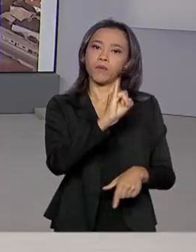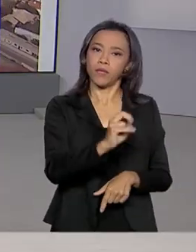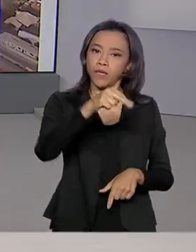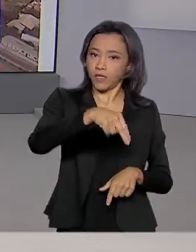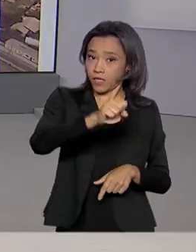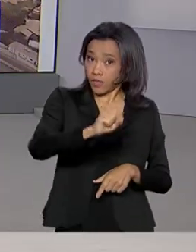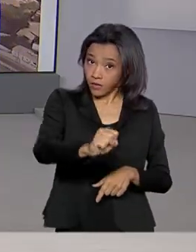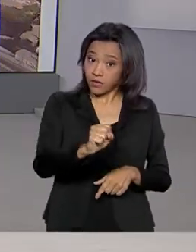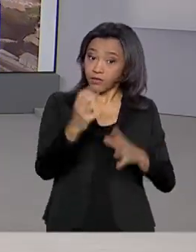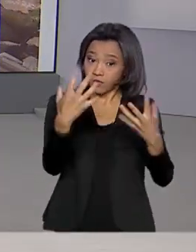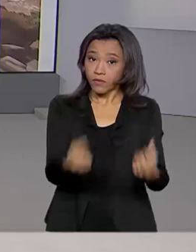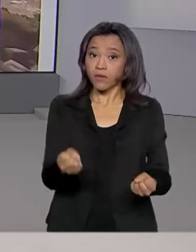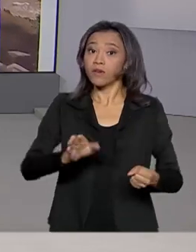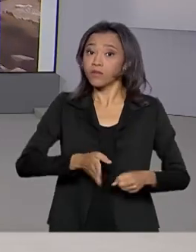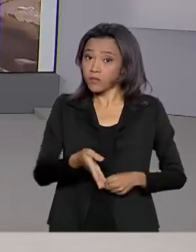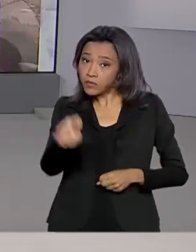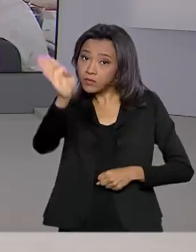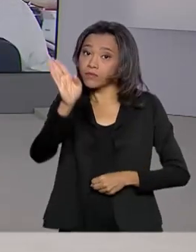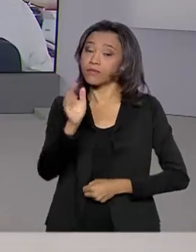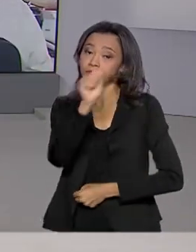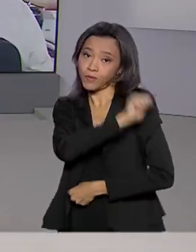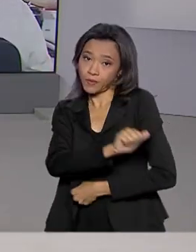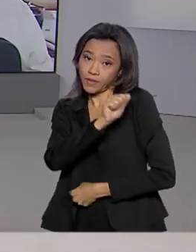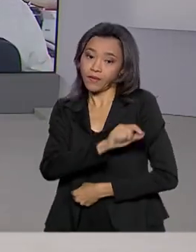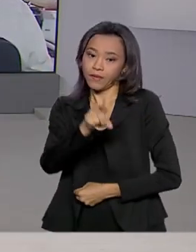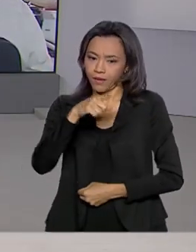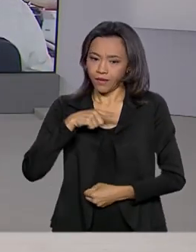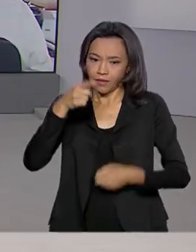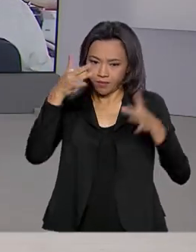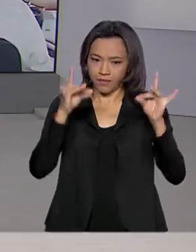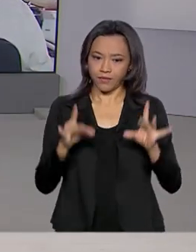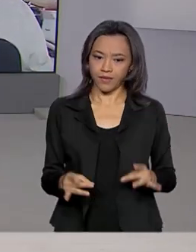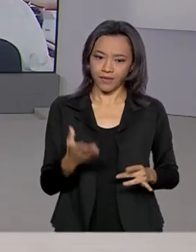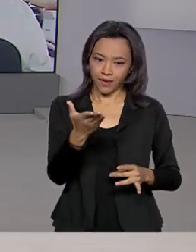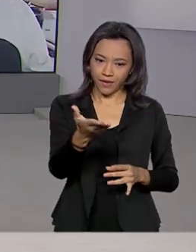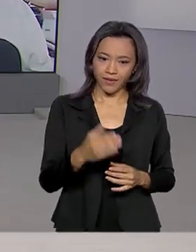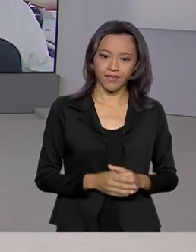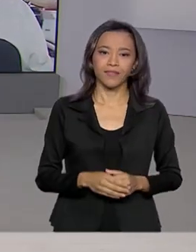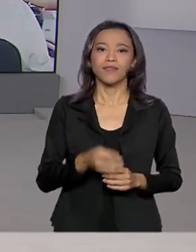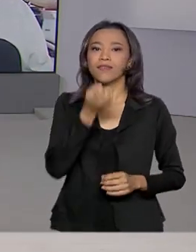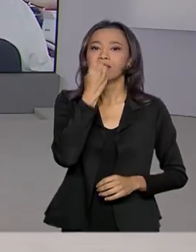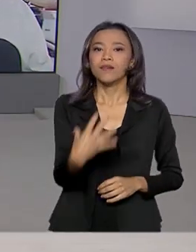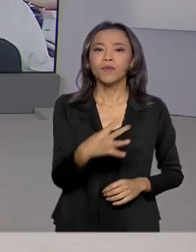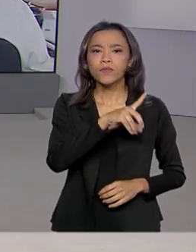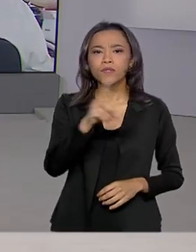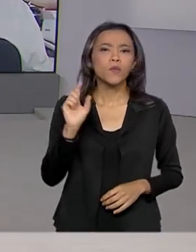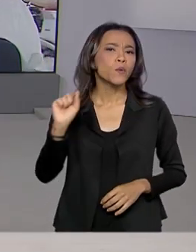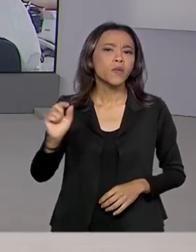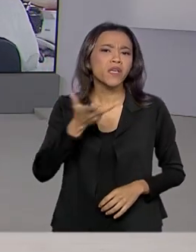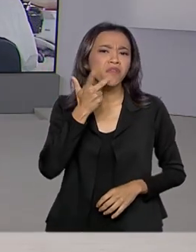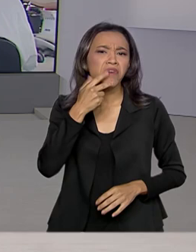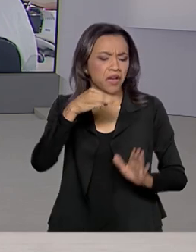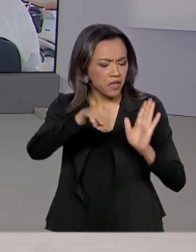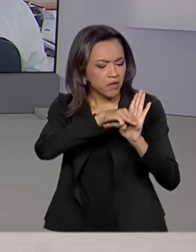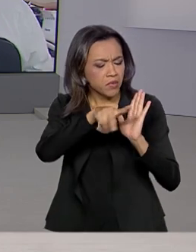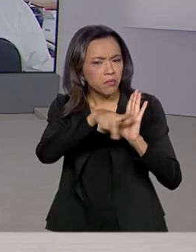Vamos então direto ao Rio de Janeiro falar com a Alessandra Lago, ela traz os detalhes para a gente. Alessandra, bom dia, o que diz essa MP?